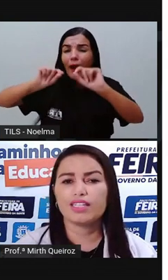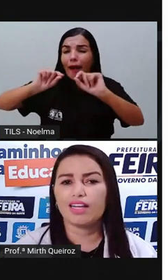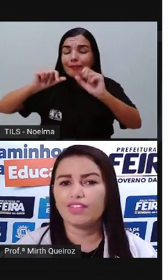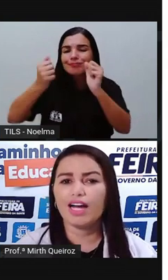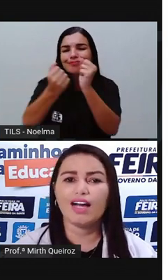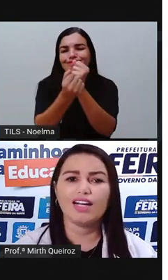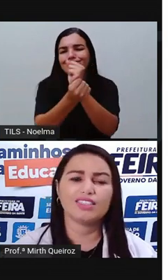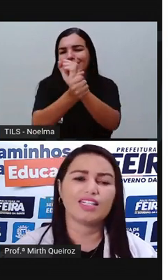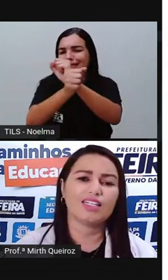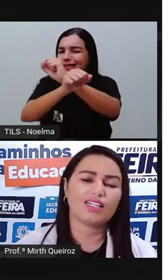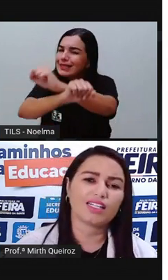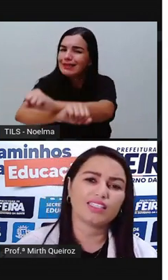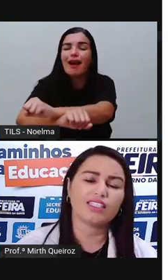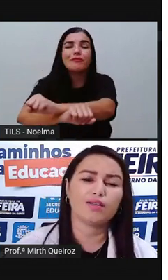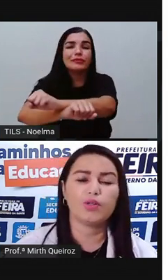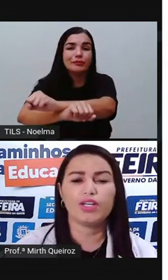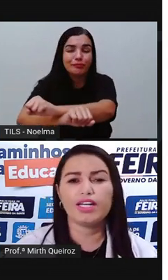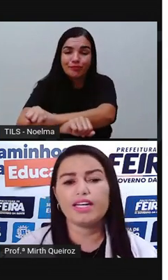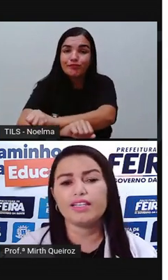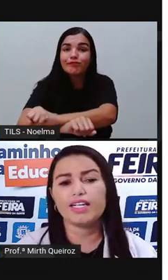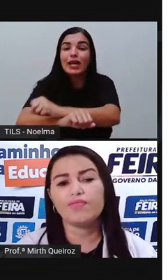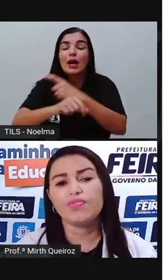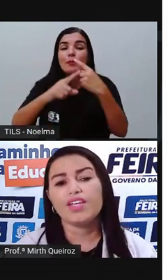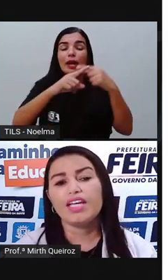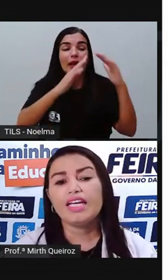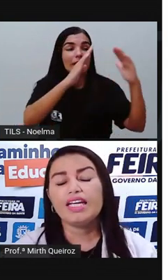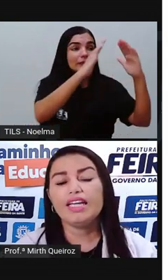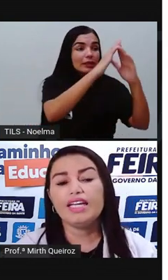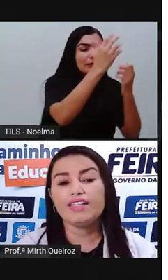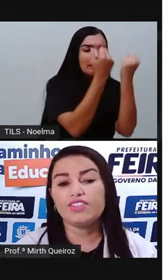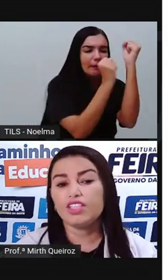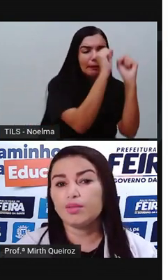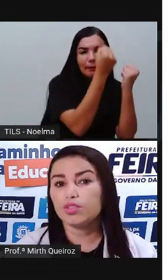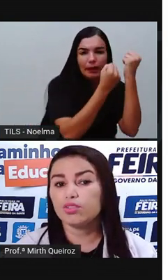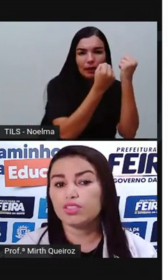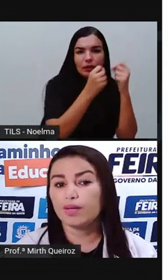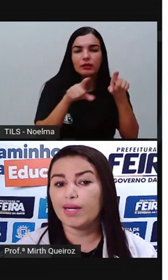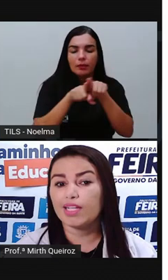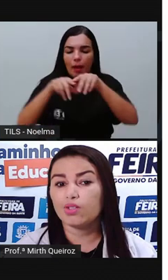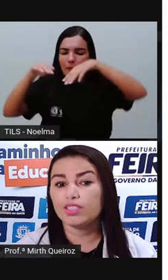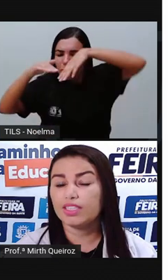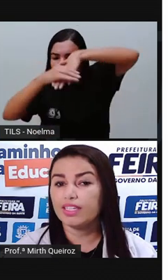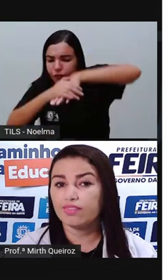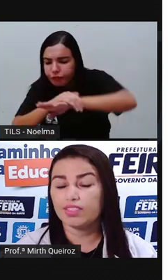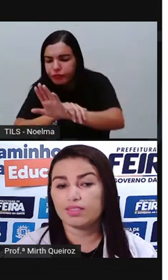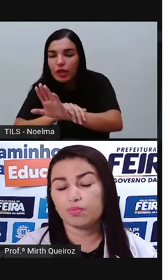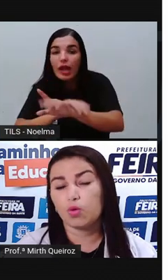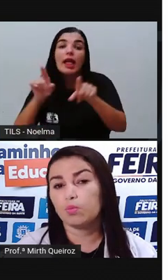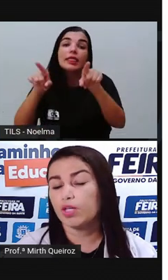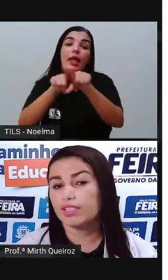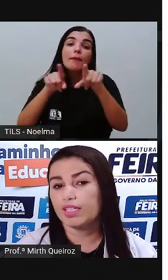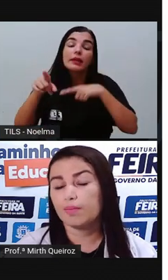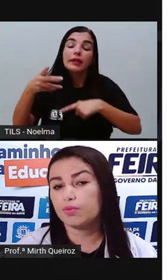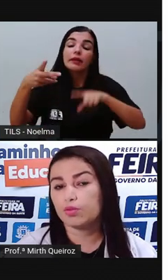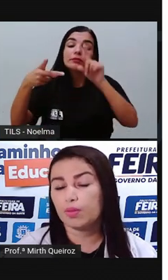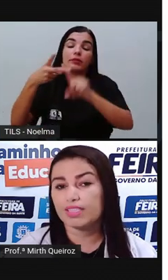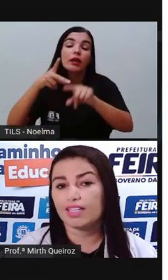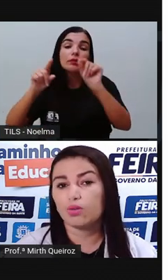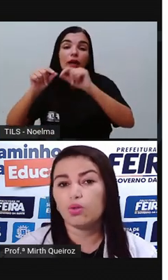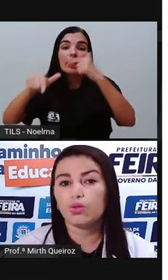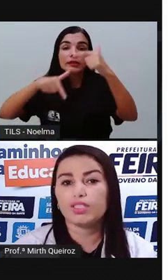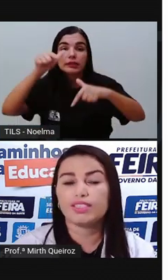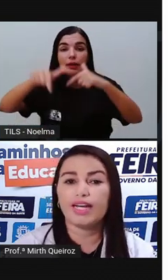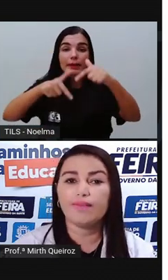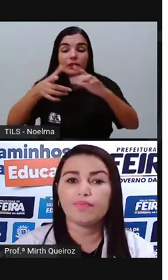nos canaviais, na casa da moenda. E tínhamos os trabalhadores livres, como, por exemplo, os